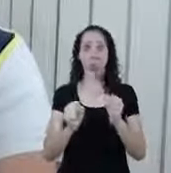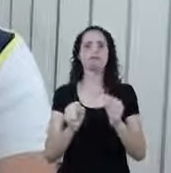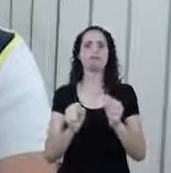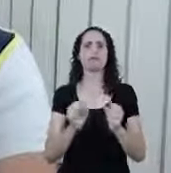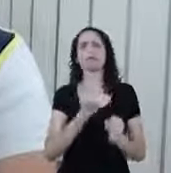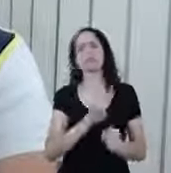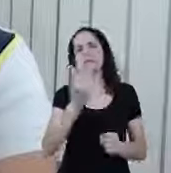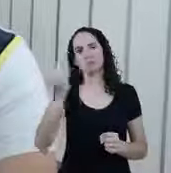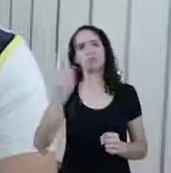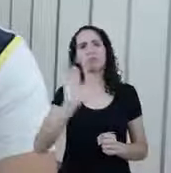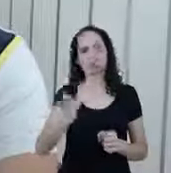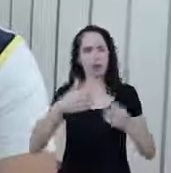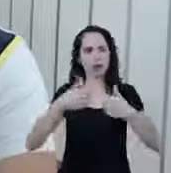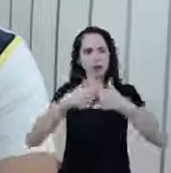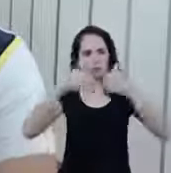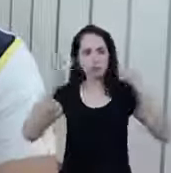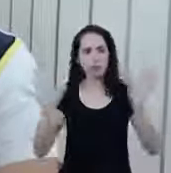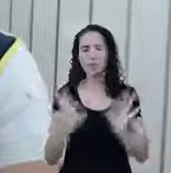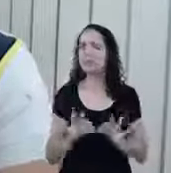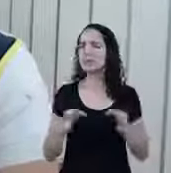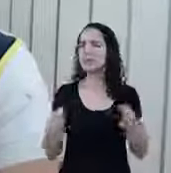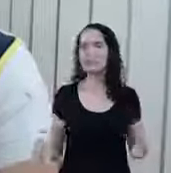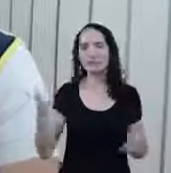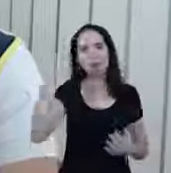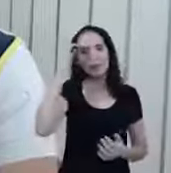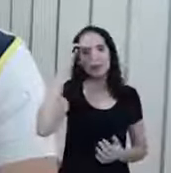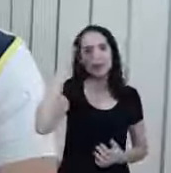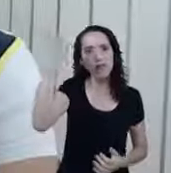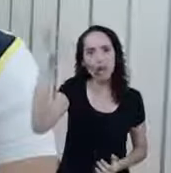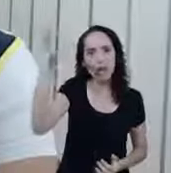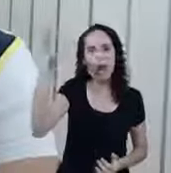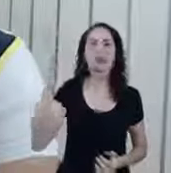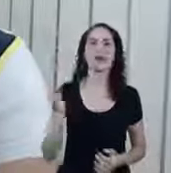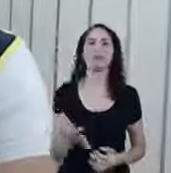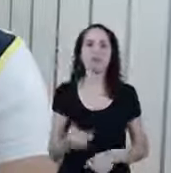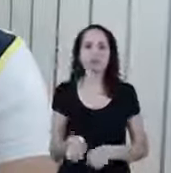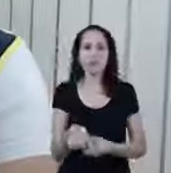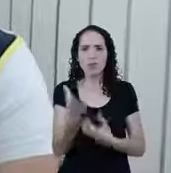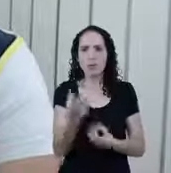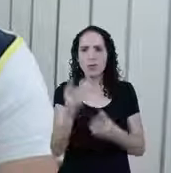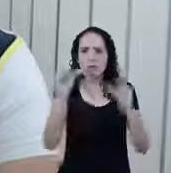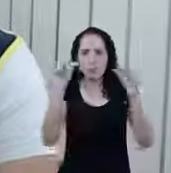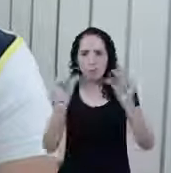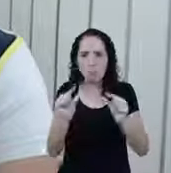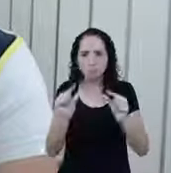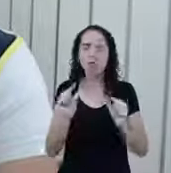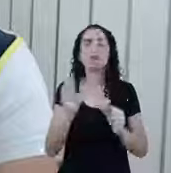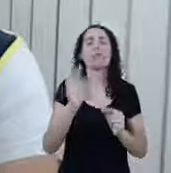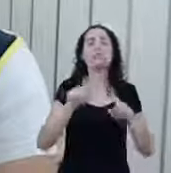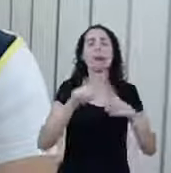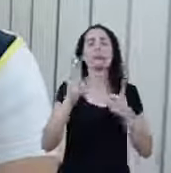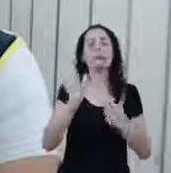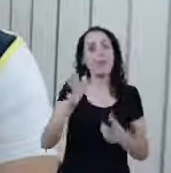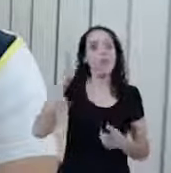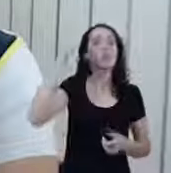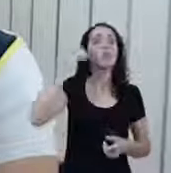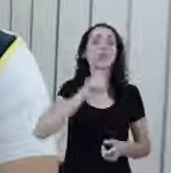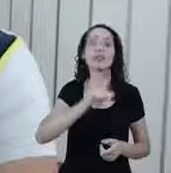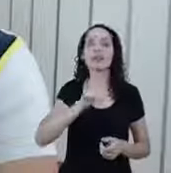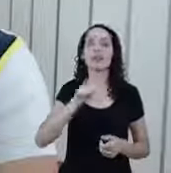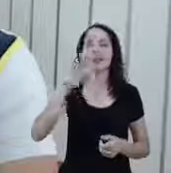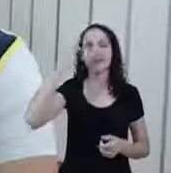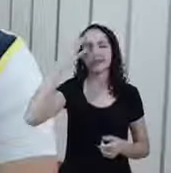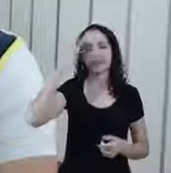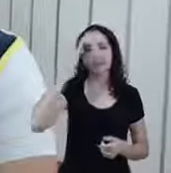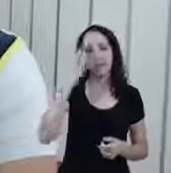está disponível É simples, fácil, poucas informações e você já vai saber dentro de 48